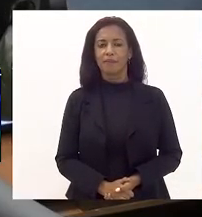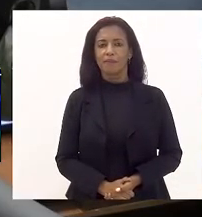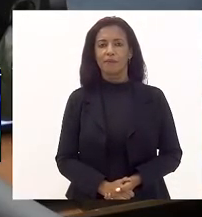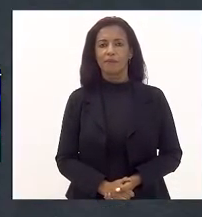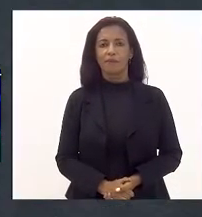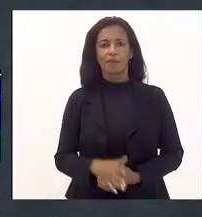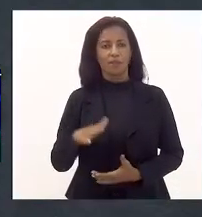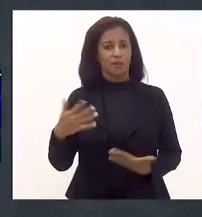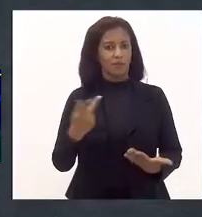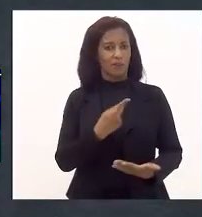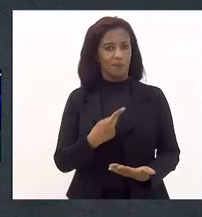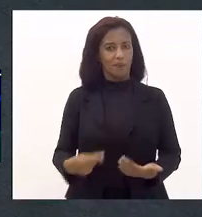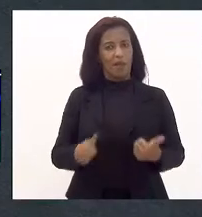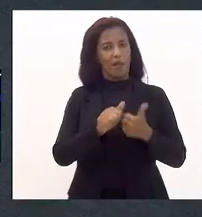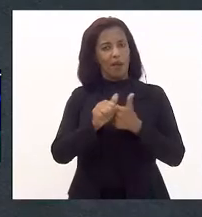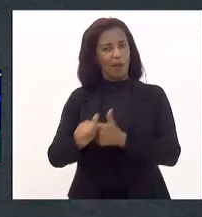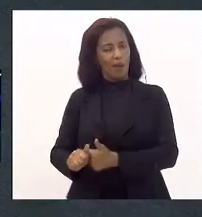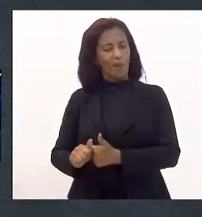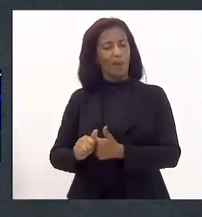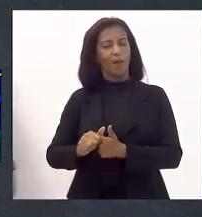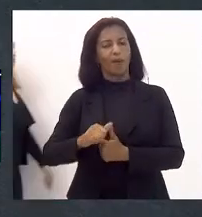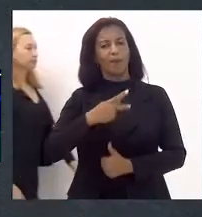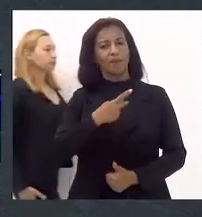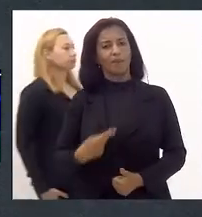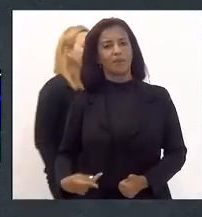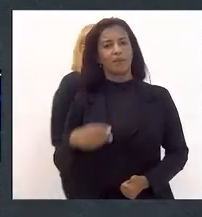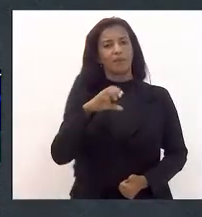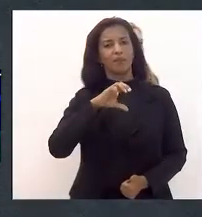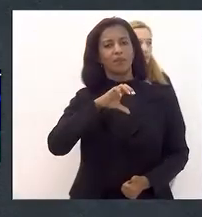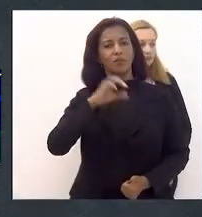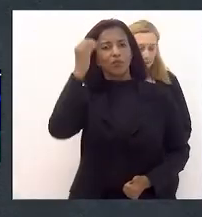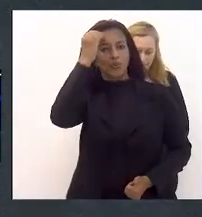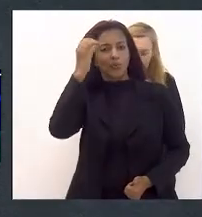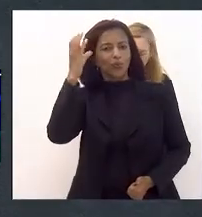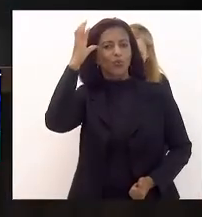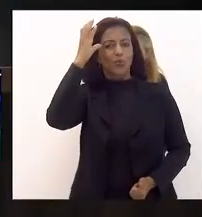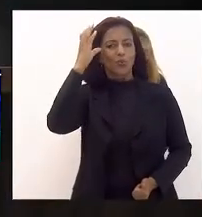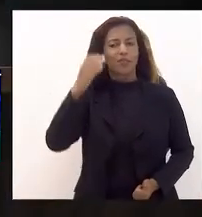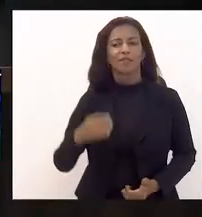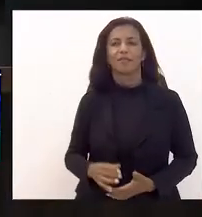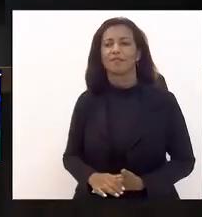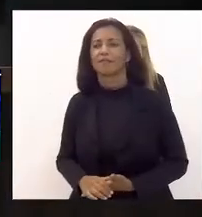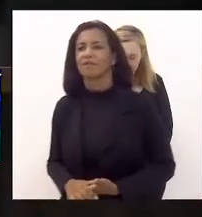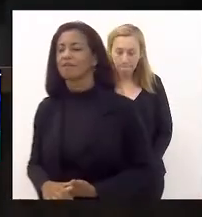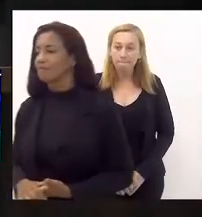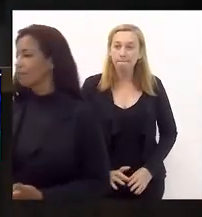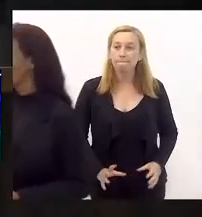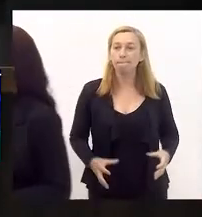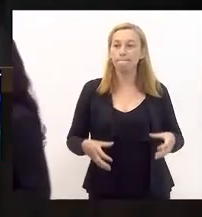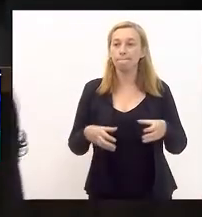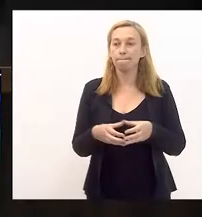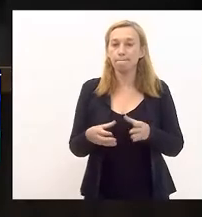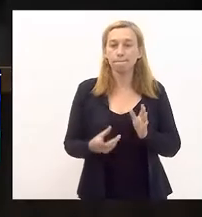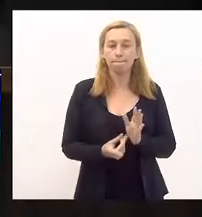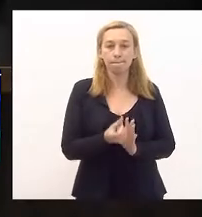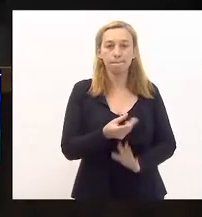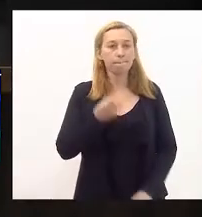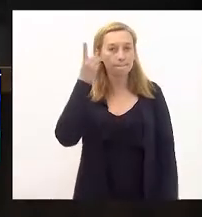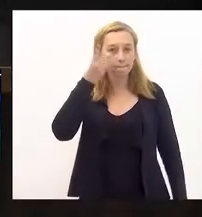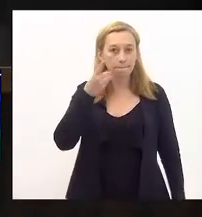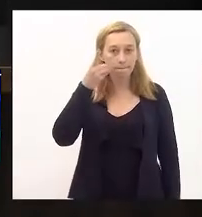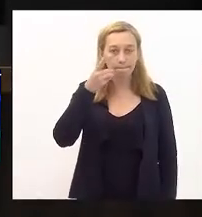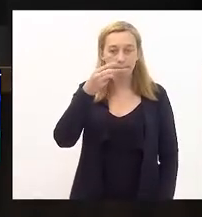Senhor presidente, acompanhe o parecer do presidente da Comissão de Cultura. Pela Comissão de Orçamento, deputado Márcio Pacheco.